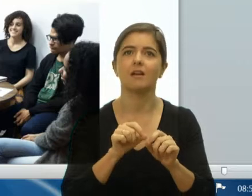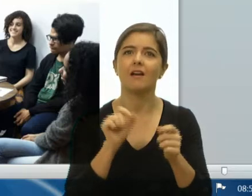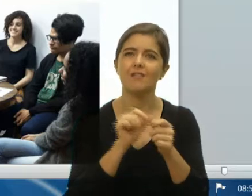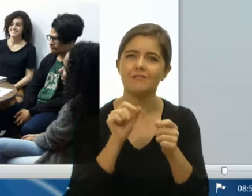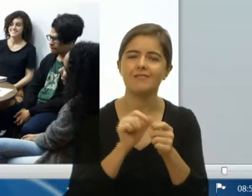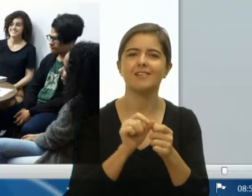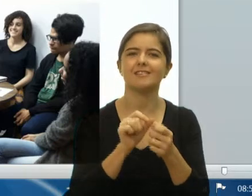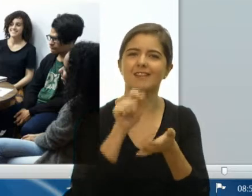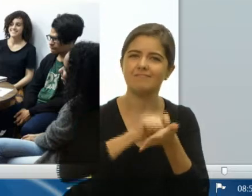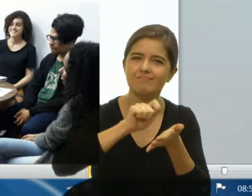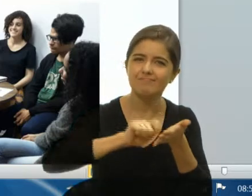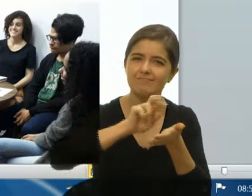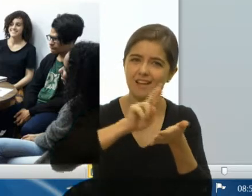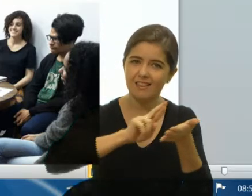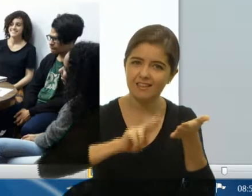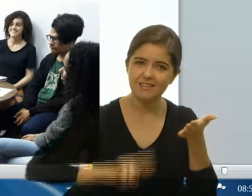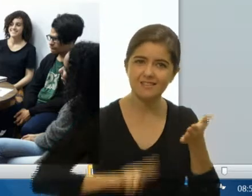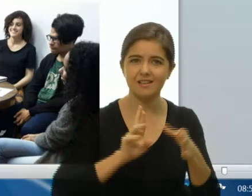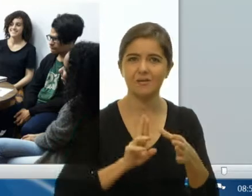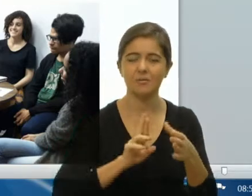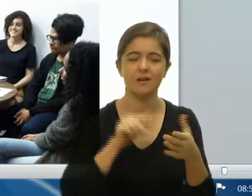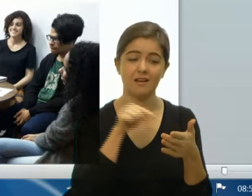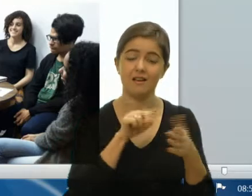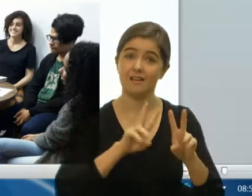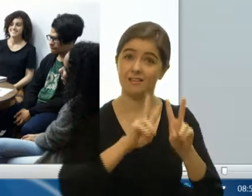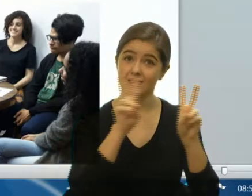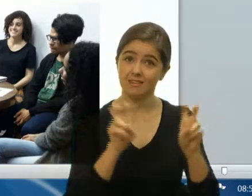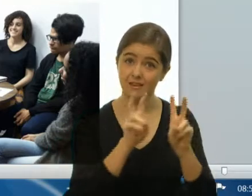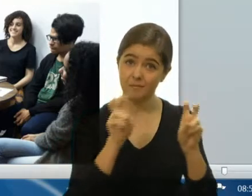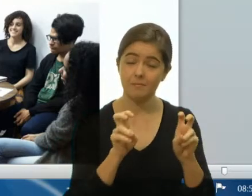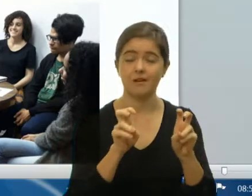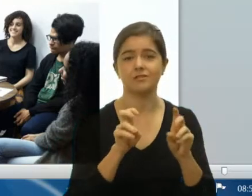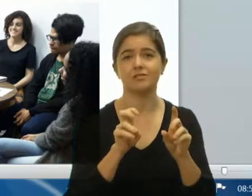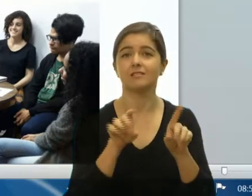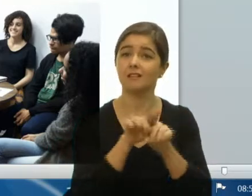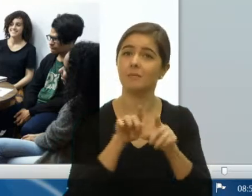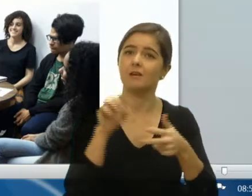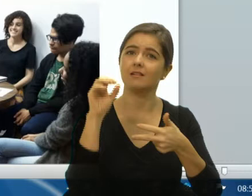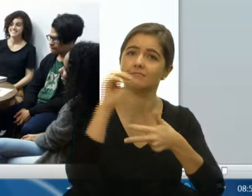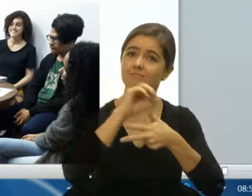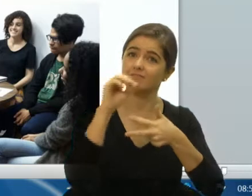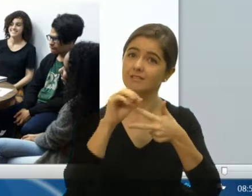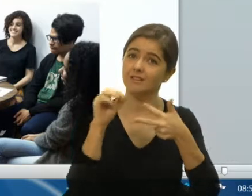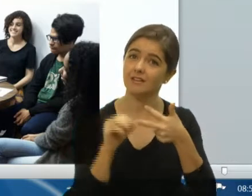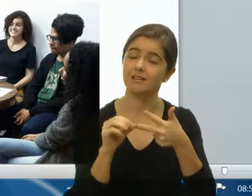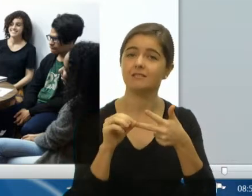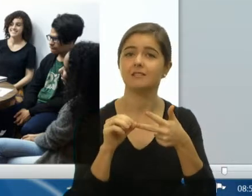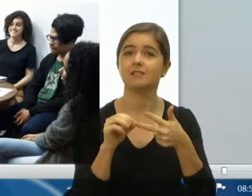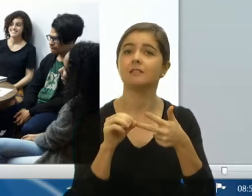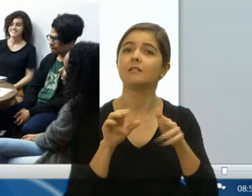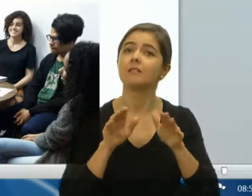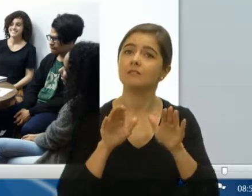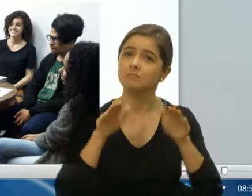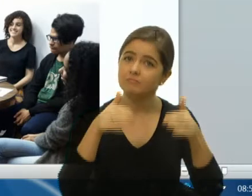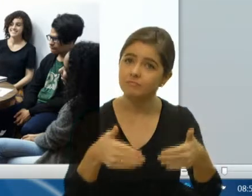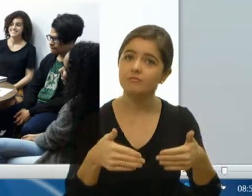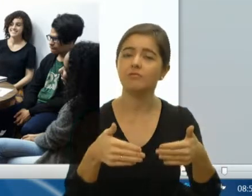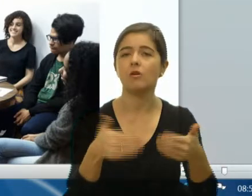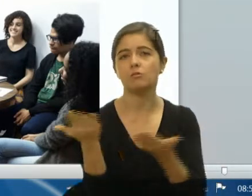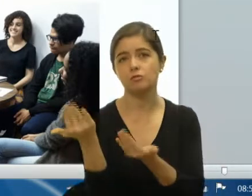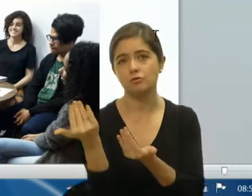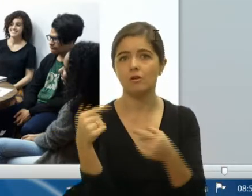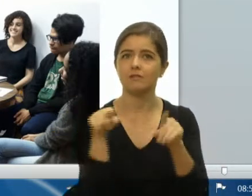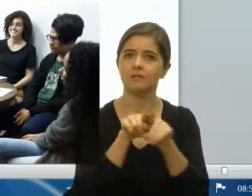poder estar trabalhando dentro da aprovação do Enem, e isso está incluindo a população LGBT e jovens dentro da